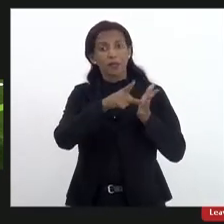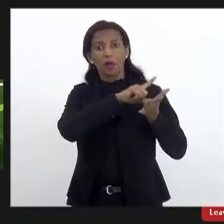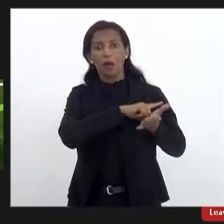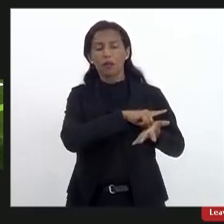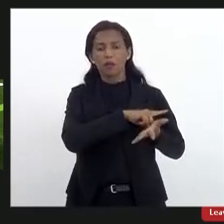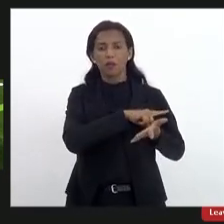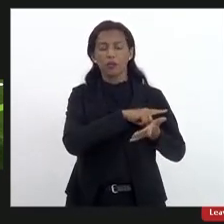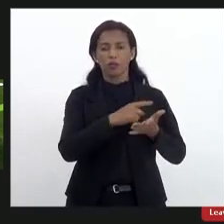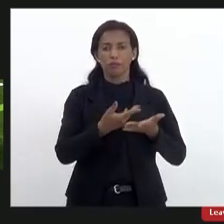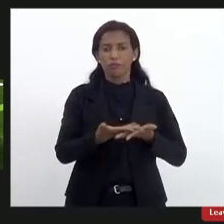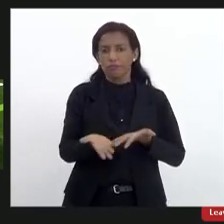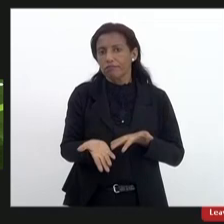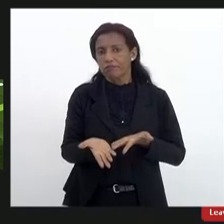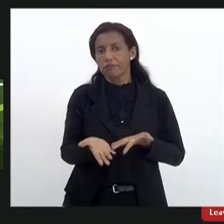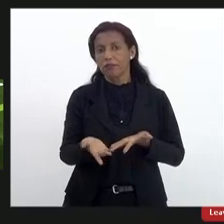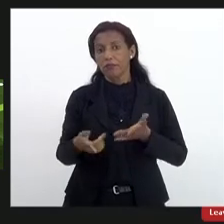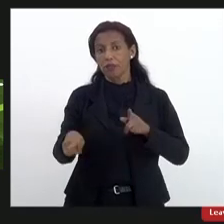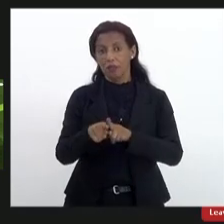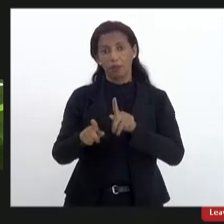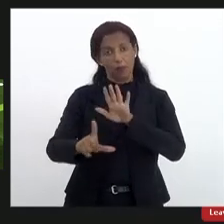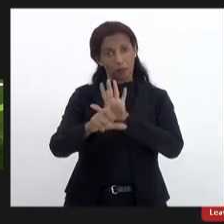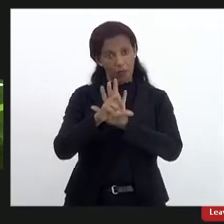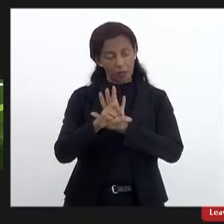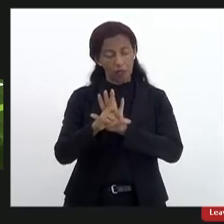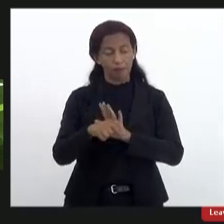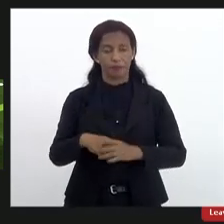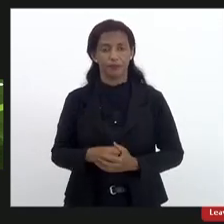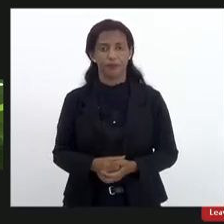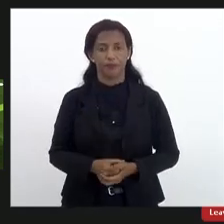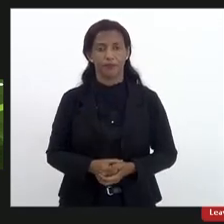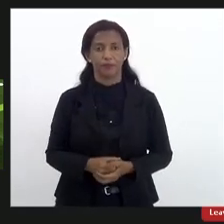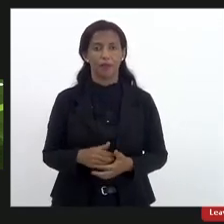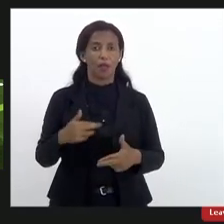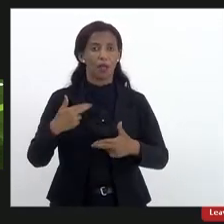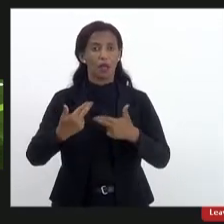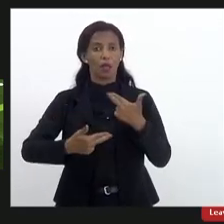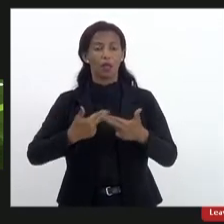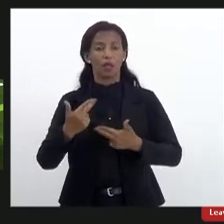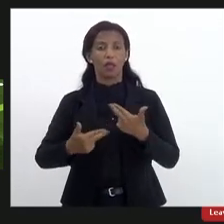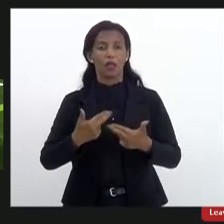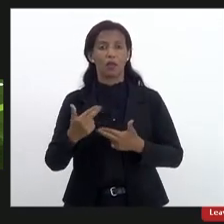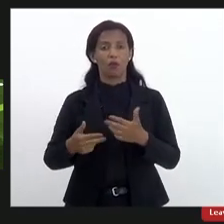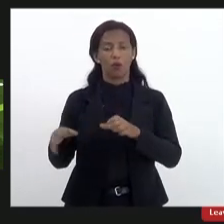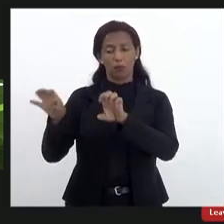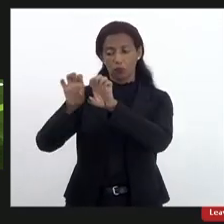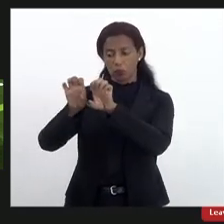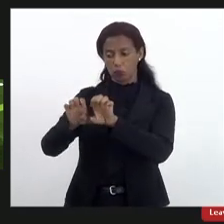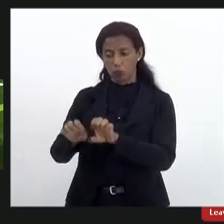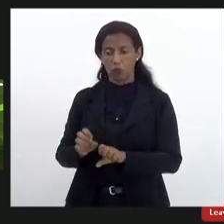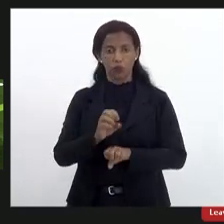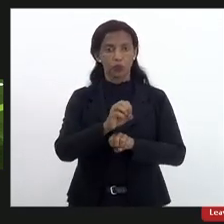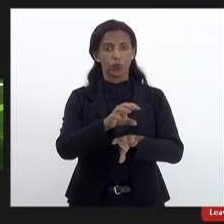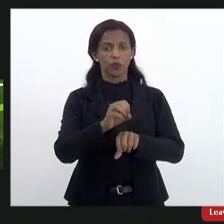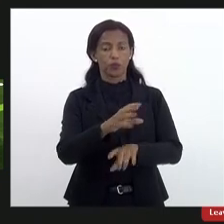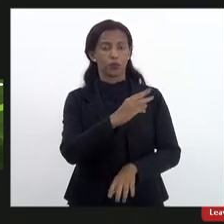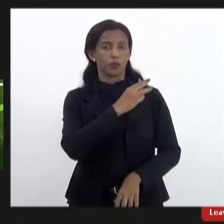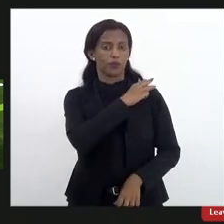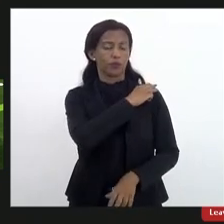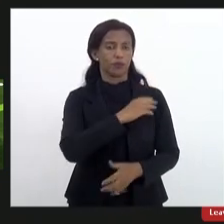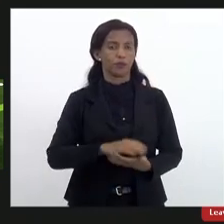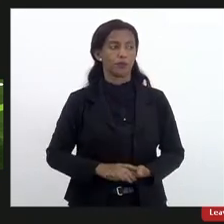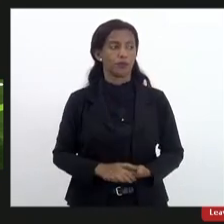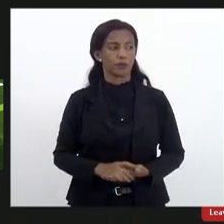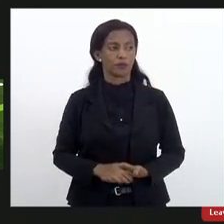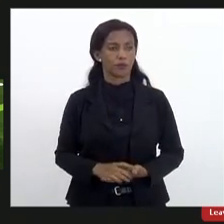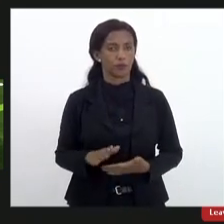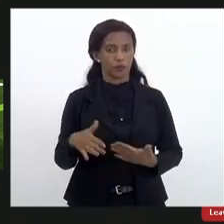antecipar que também é uma lei a reforma a reestruturação do ensino médio né então